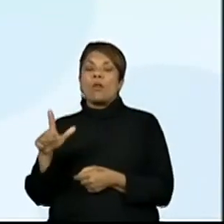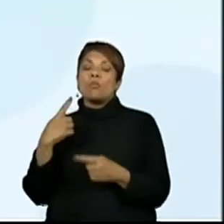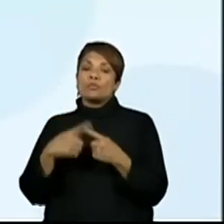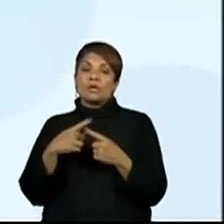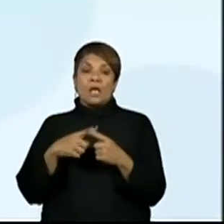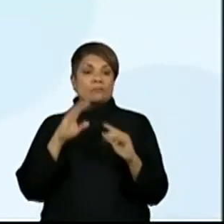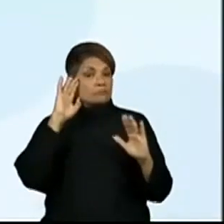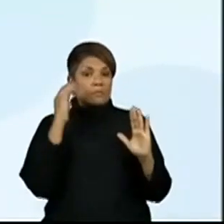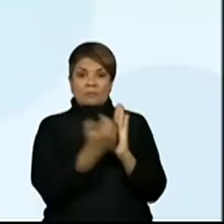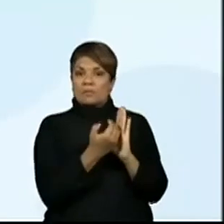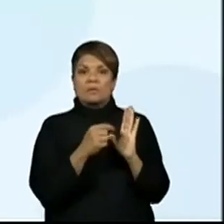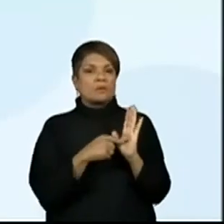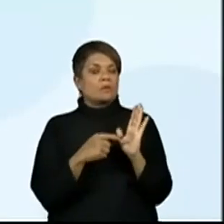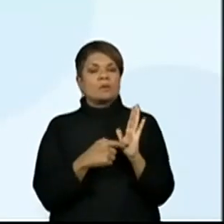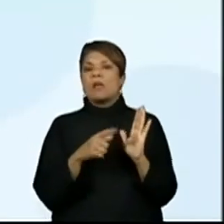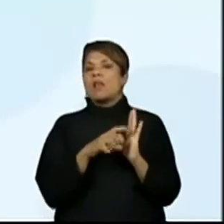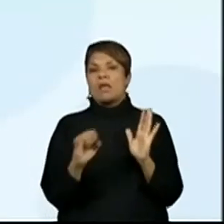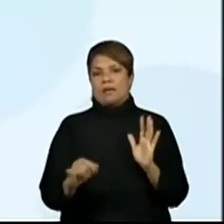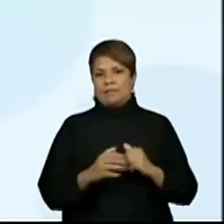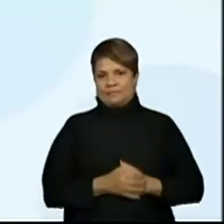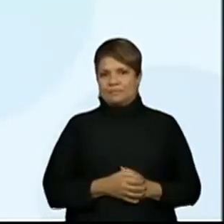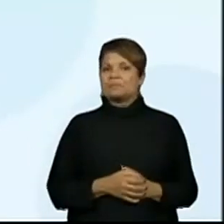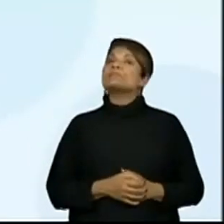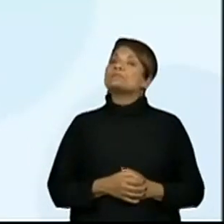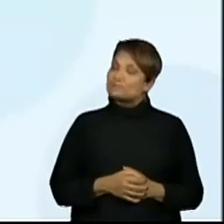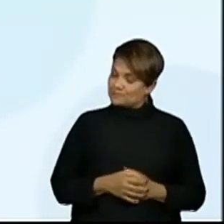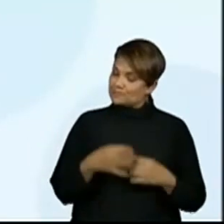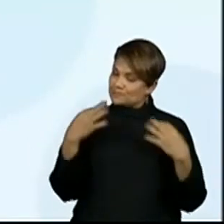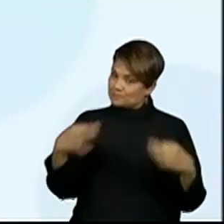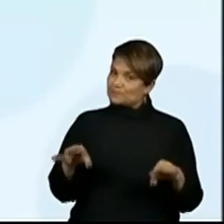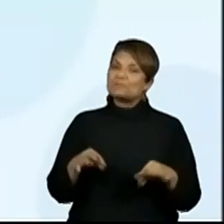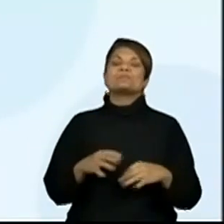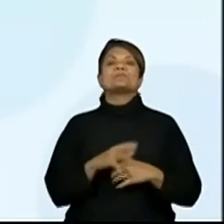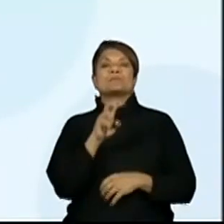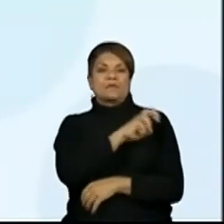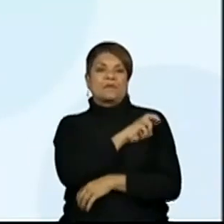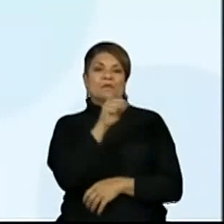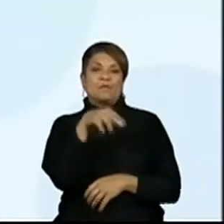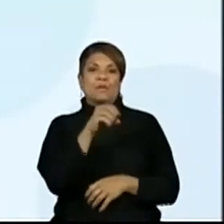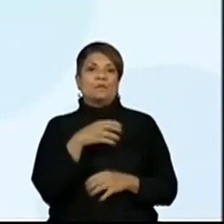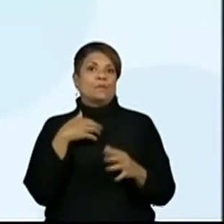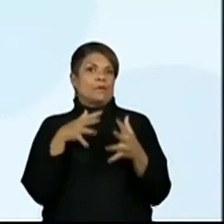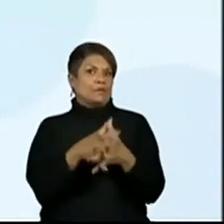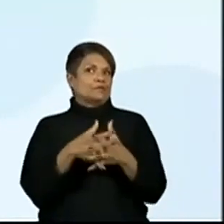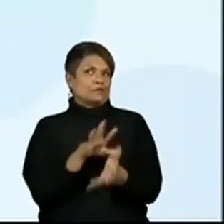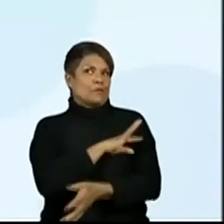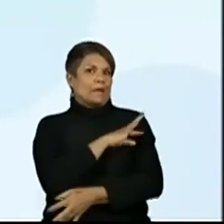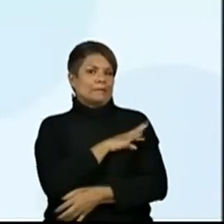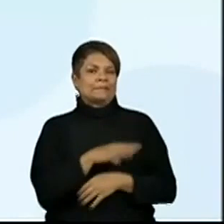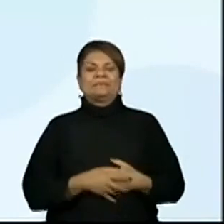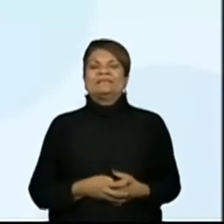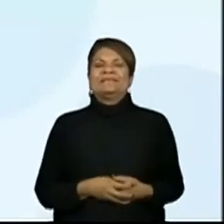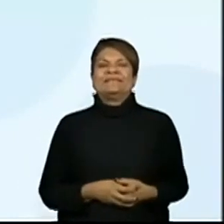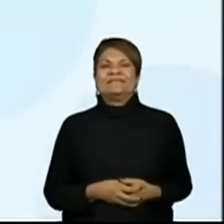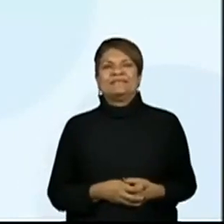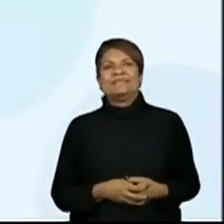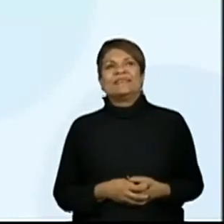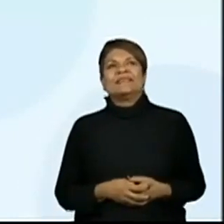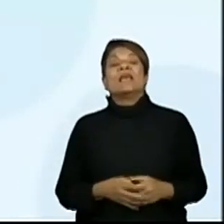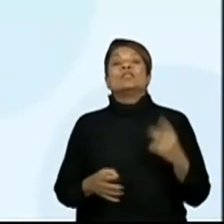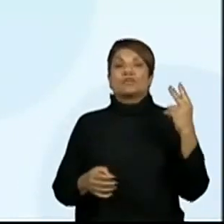ao qual deveria certa resposta. Muito bom, quarto, quinto ano. Eu já ia confundir vocês. Vamos lá.